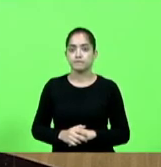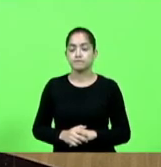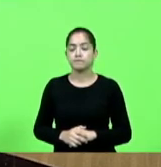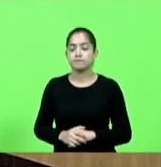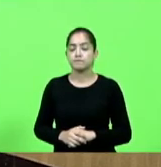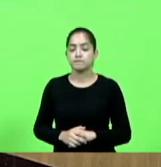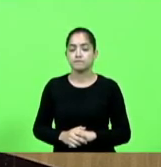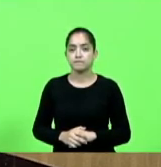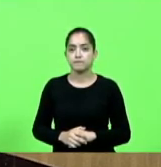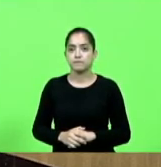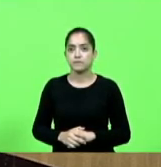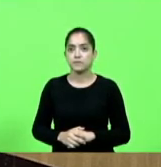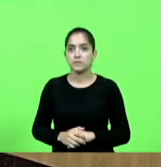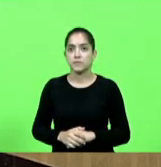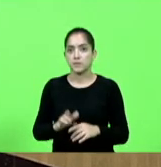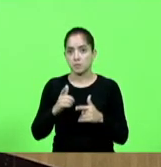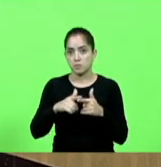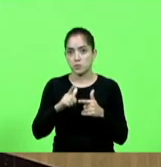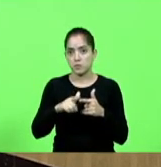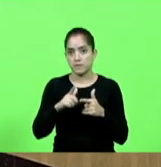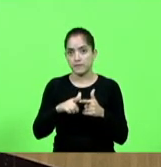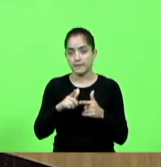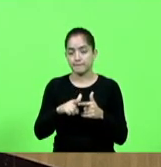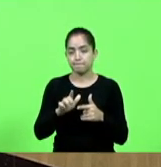houve um problema no áudio